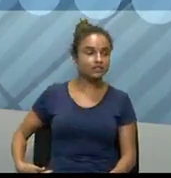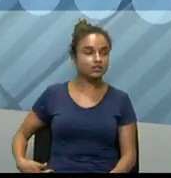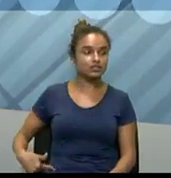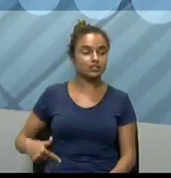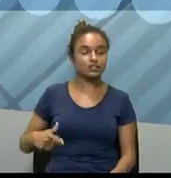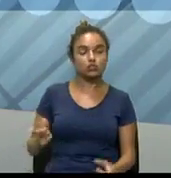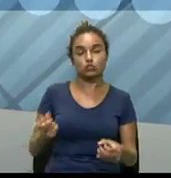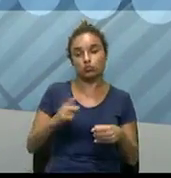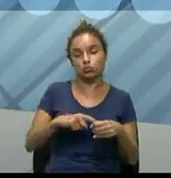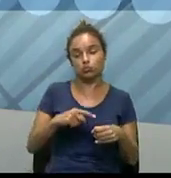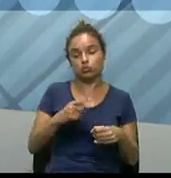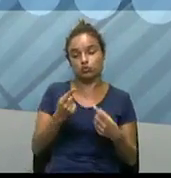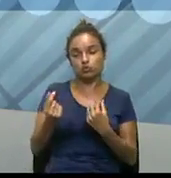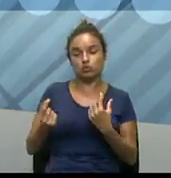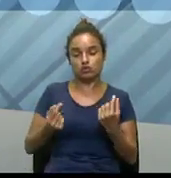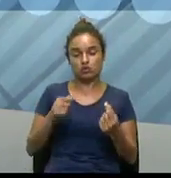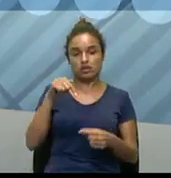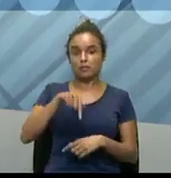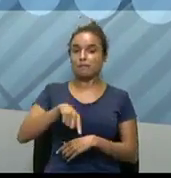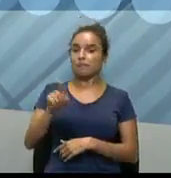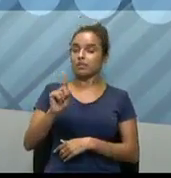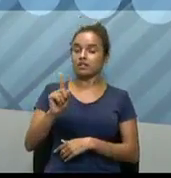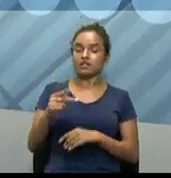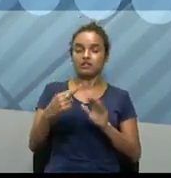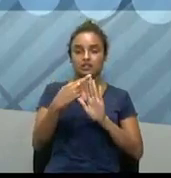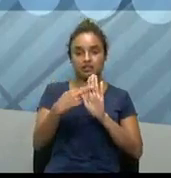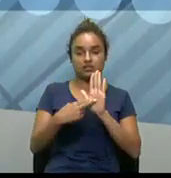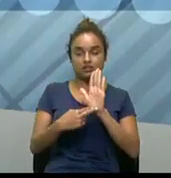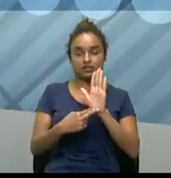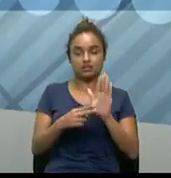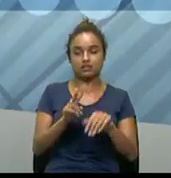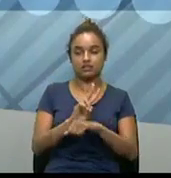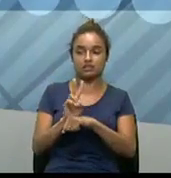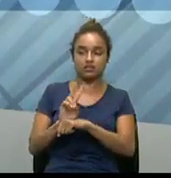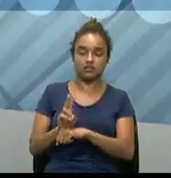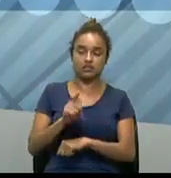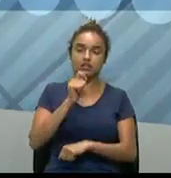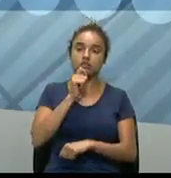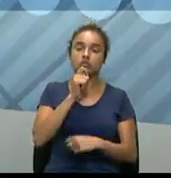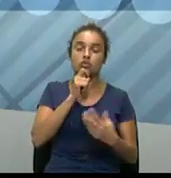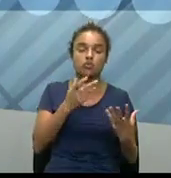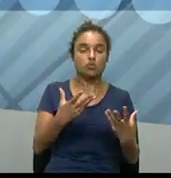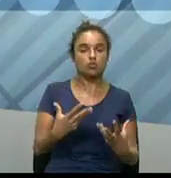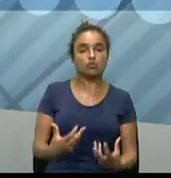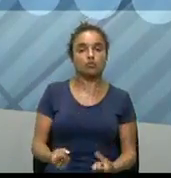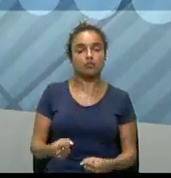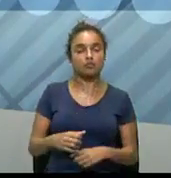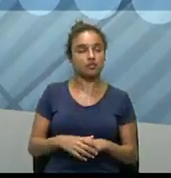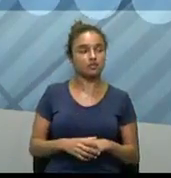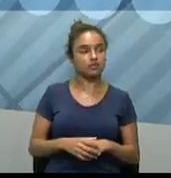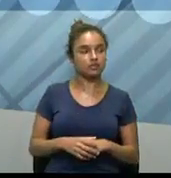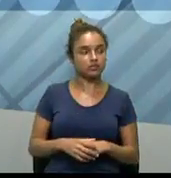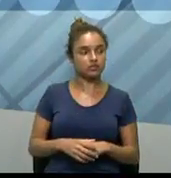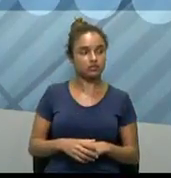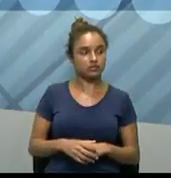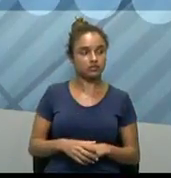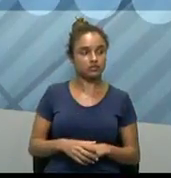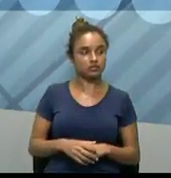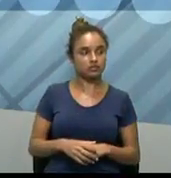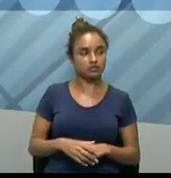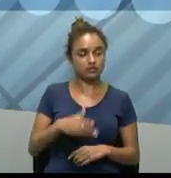tem também a questão, ela não é regulamentada, ainda aceita pela maioria dos